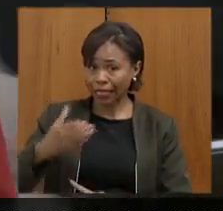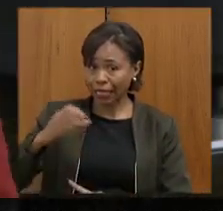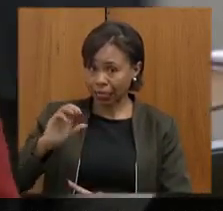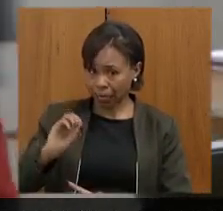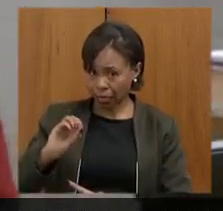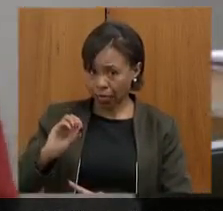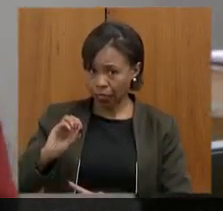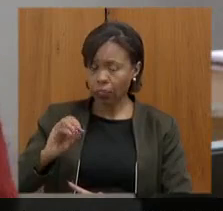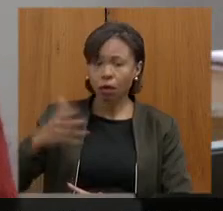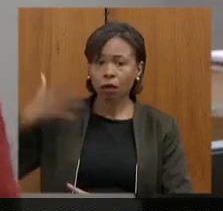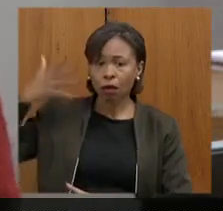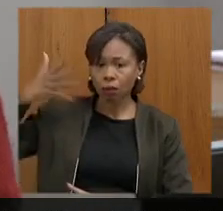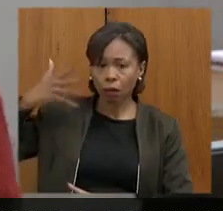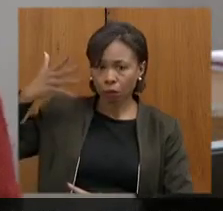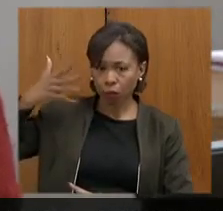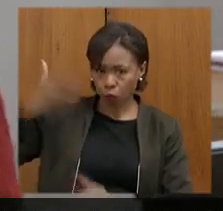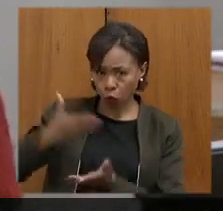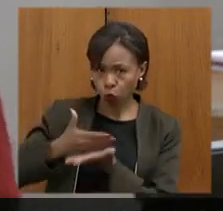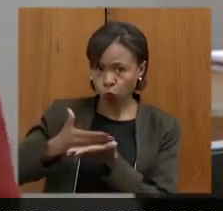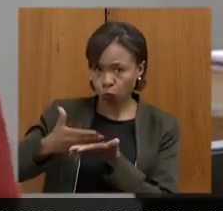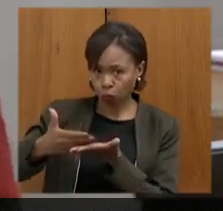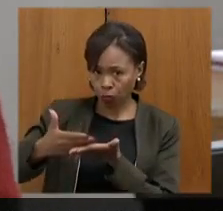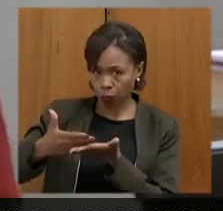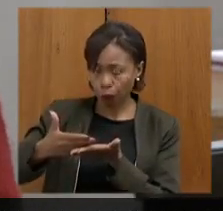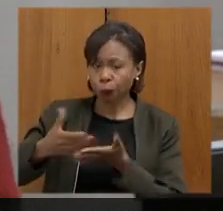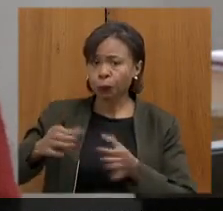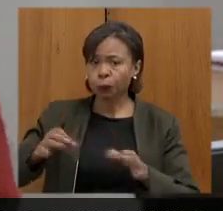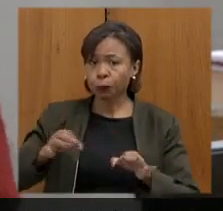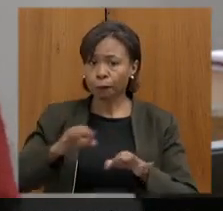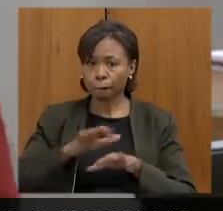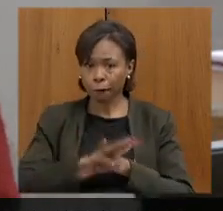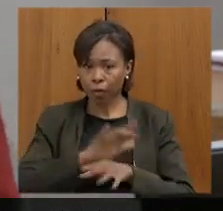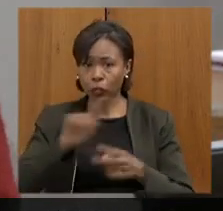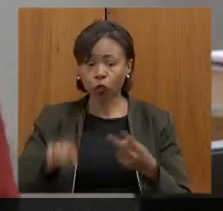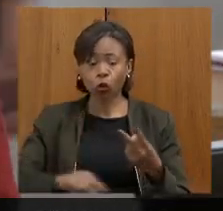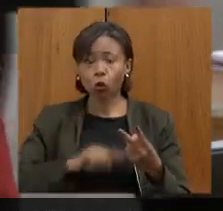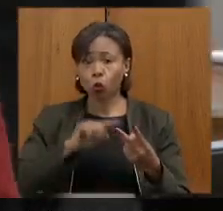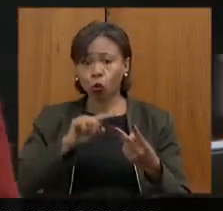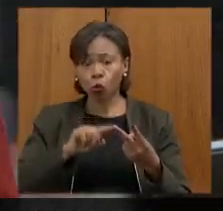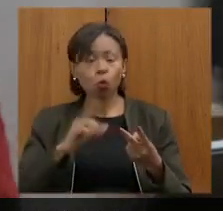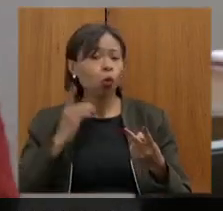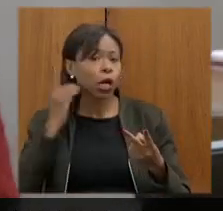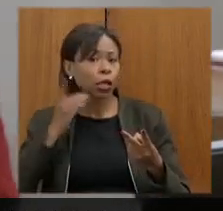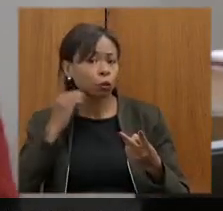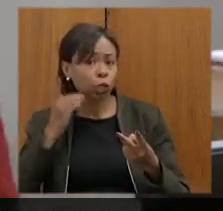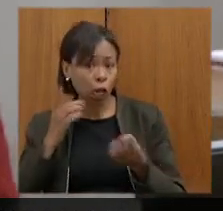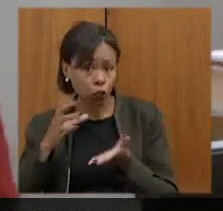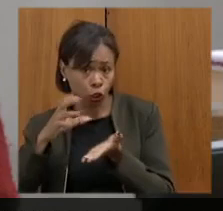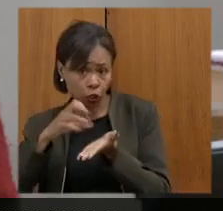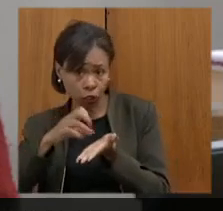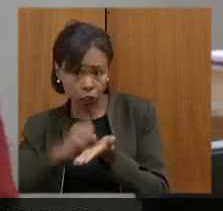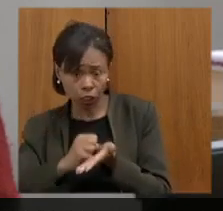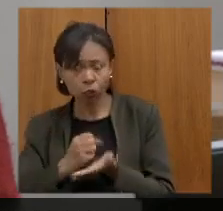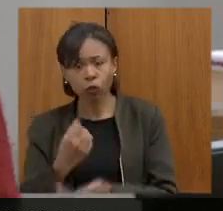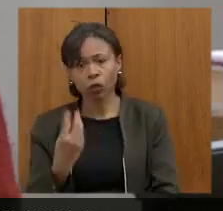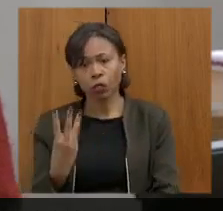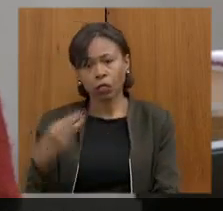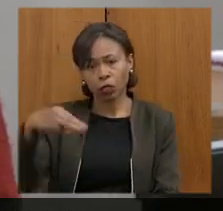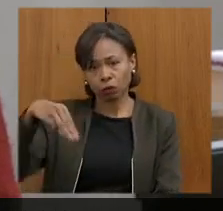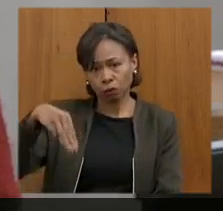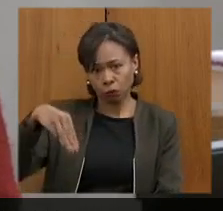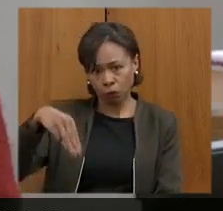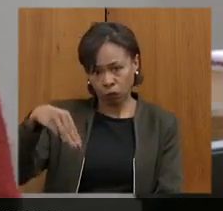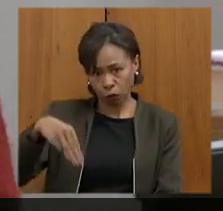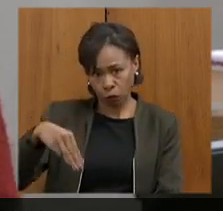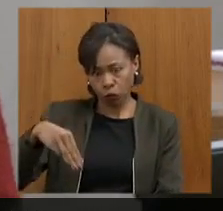sua exposição inicial. Encerrada a exposição, deputado que tenha se inscrito previamente, disporá de 13 minutos para